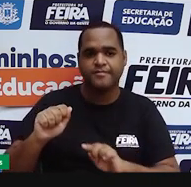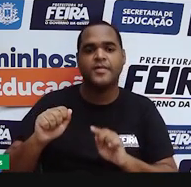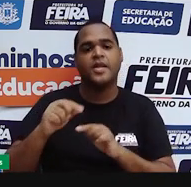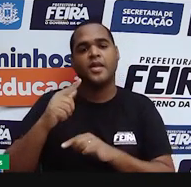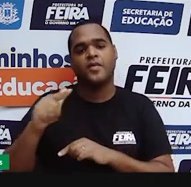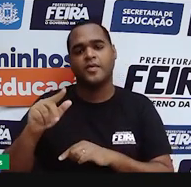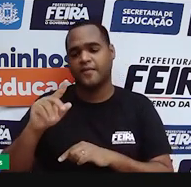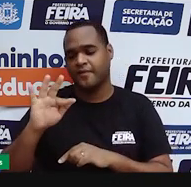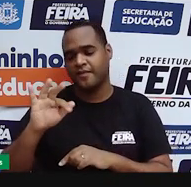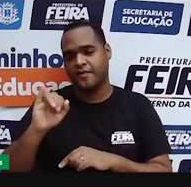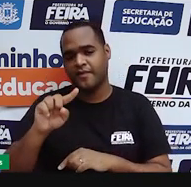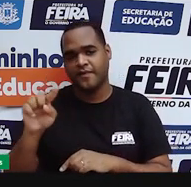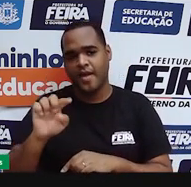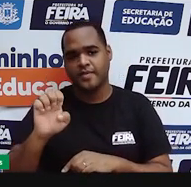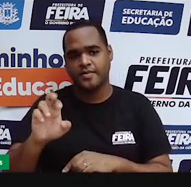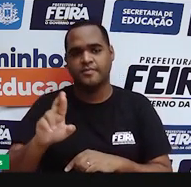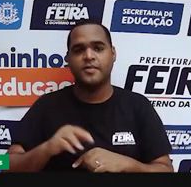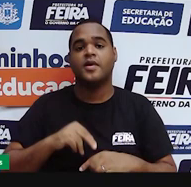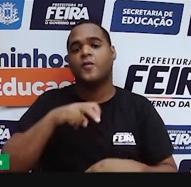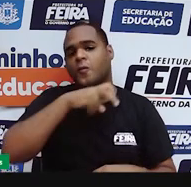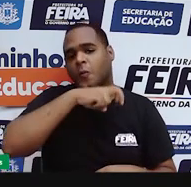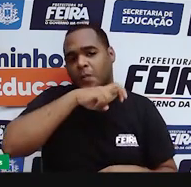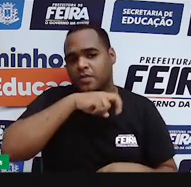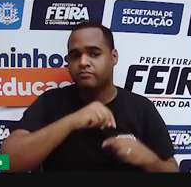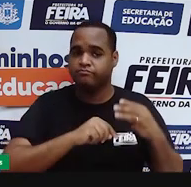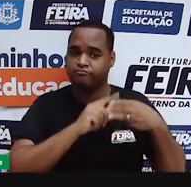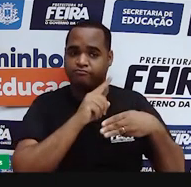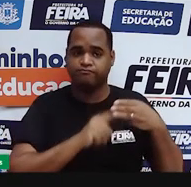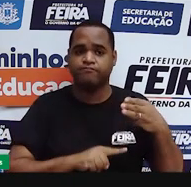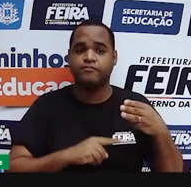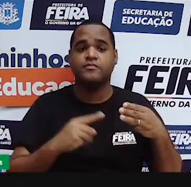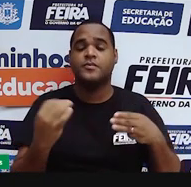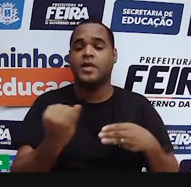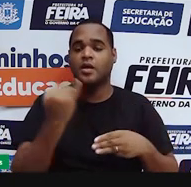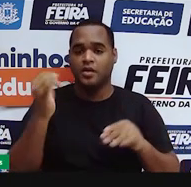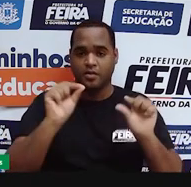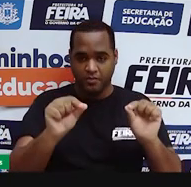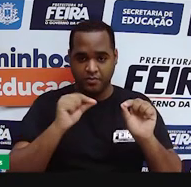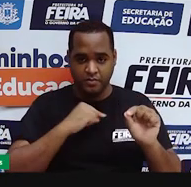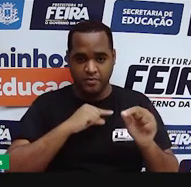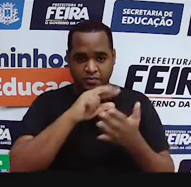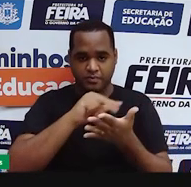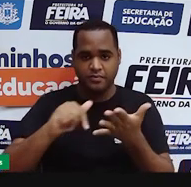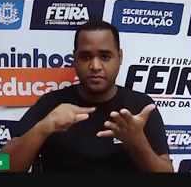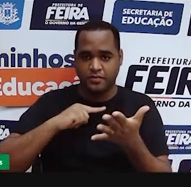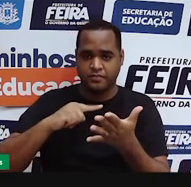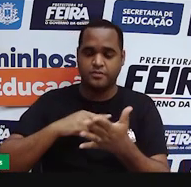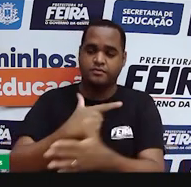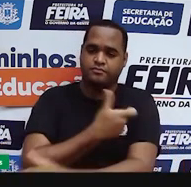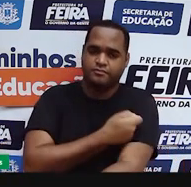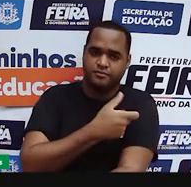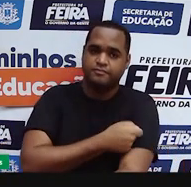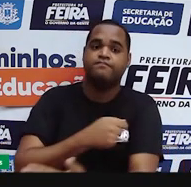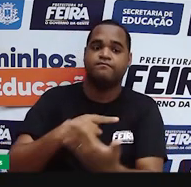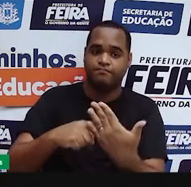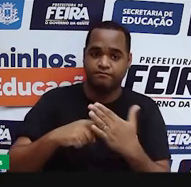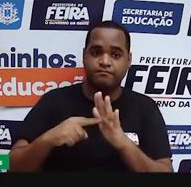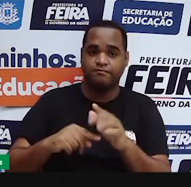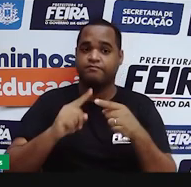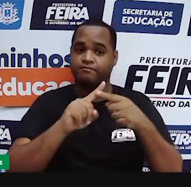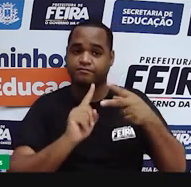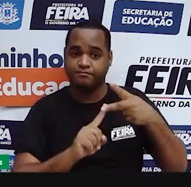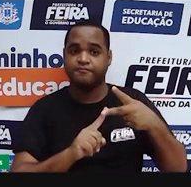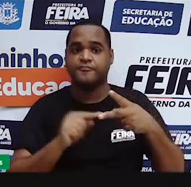é um problema muito sério de saúde pública. Essa propagação dessas falsas informações nas redes sociais. Até porque,